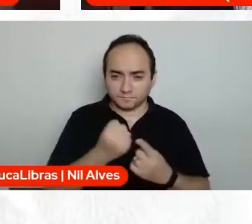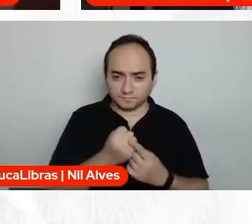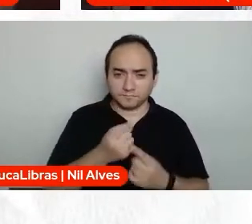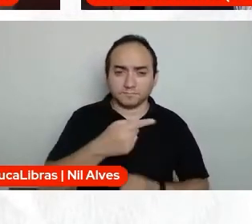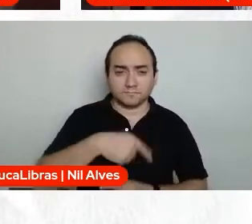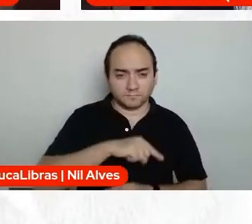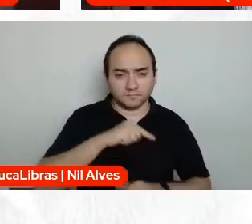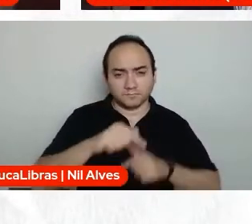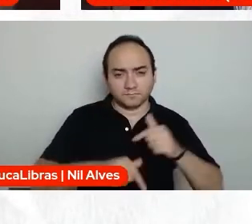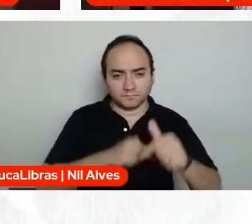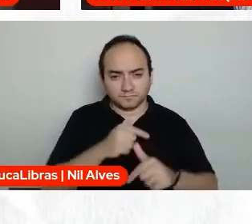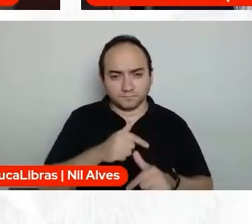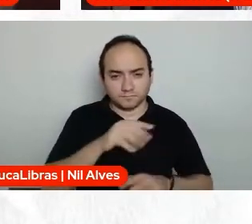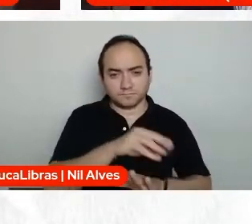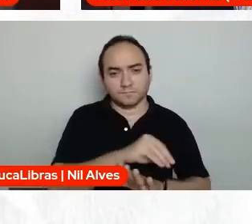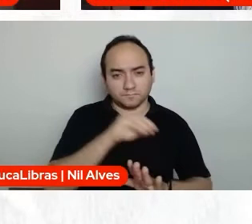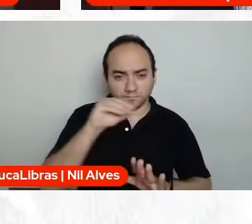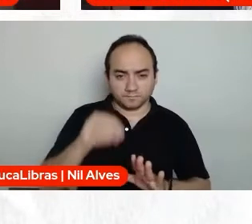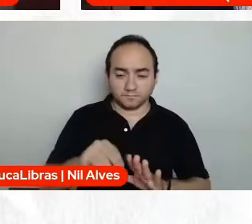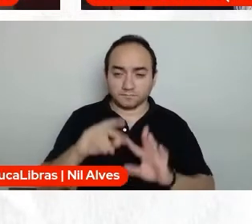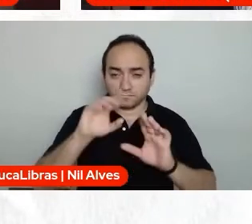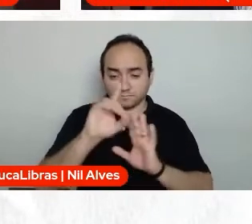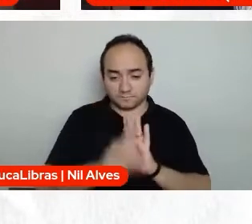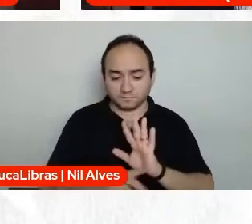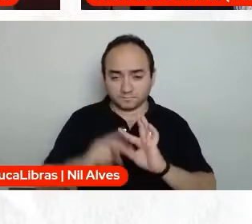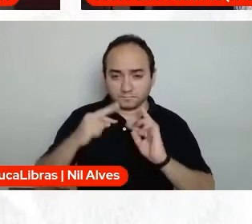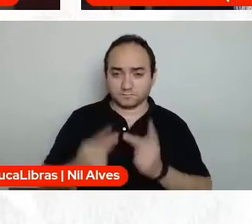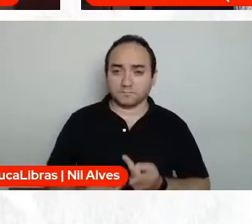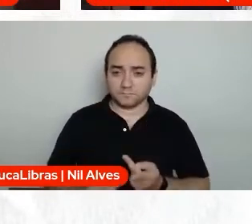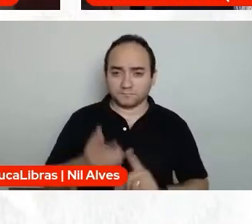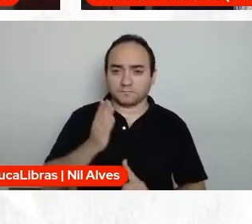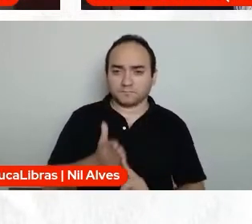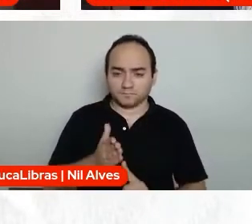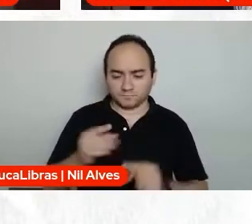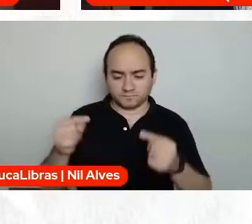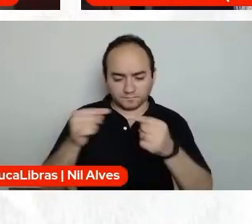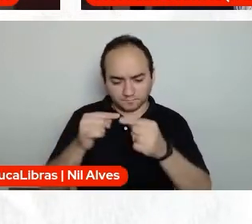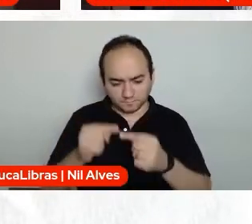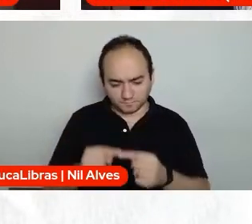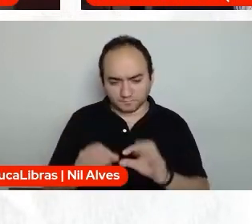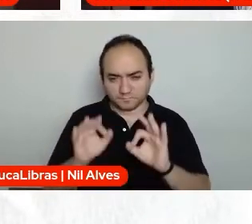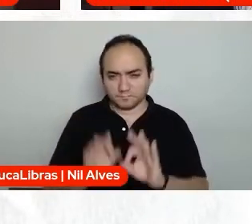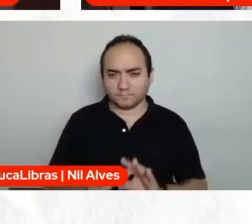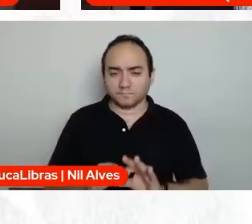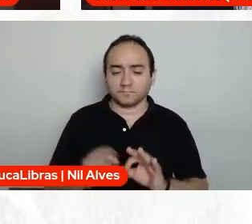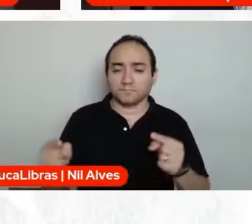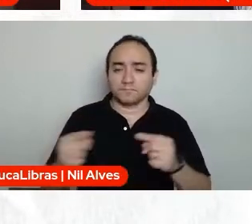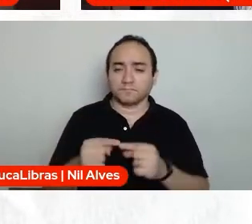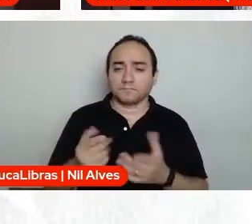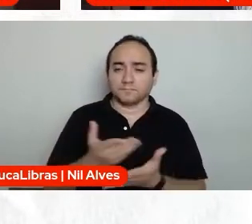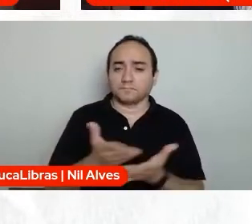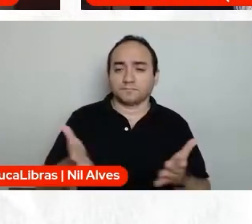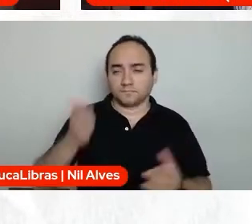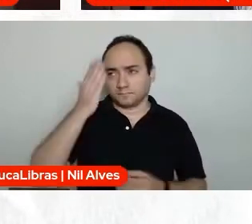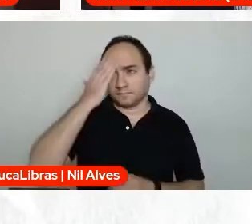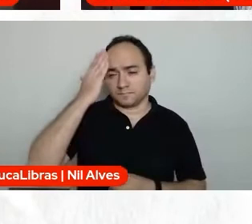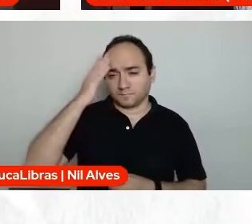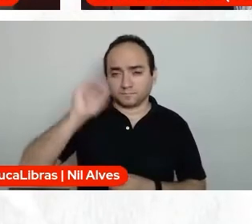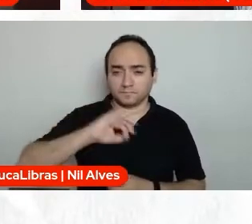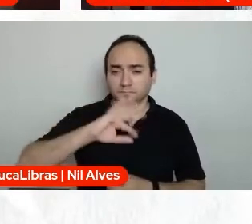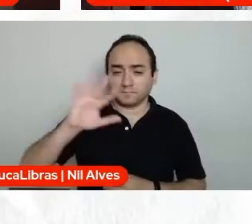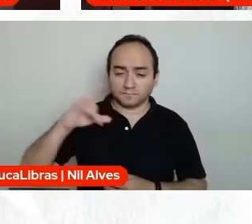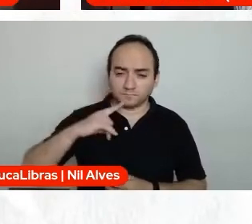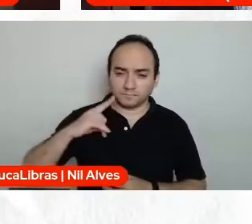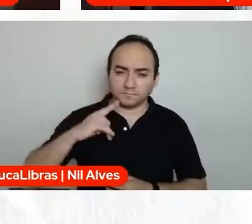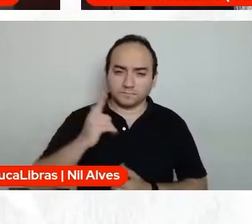direta e indiretamente os direitos humanos para que se possa chegar a todo momento essa concepção, né? Então, nós